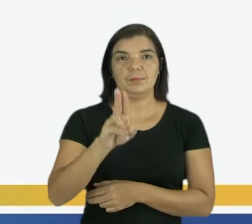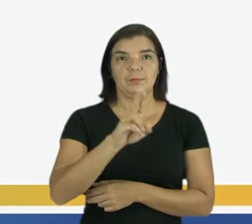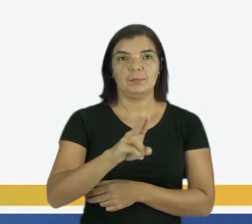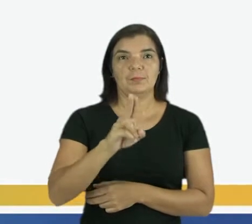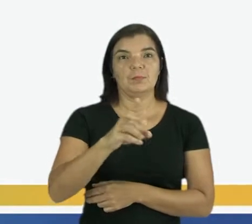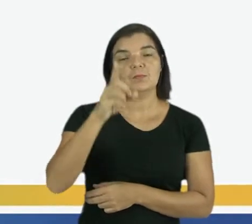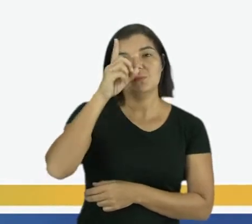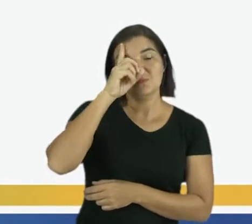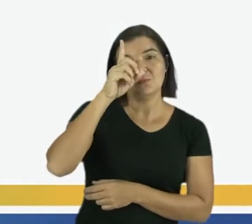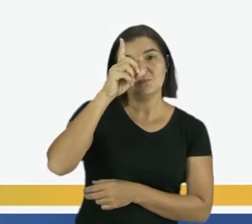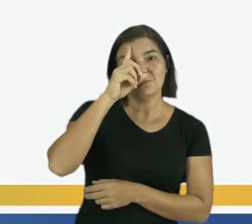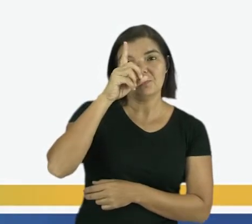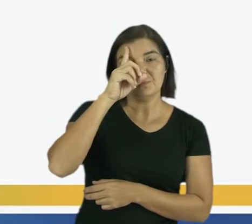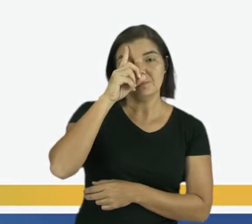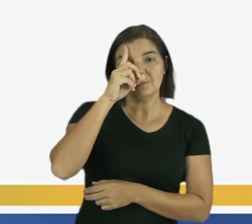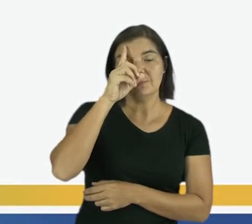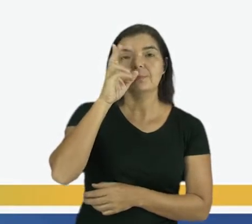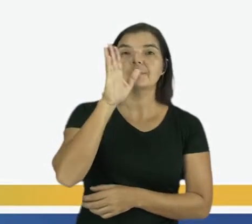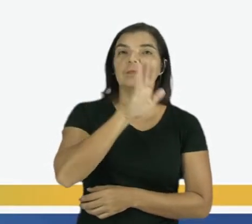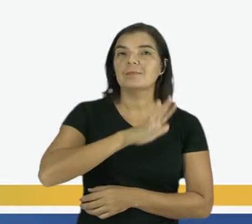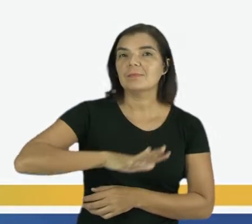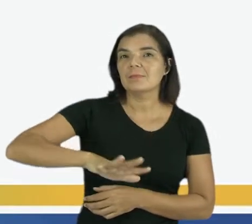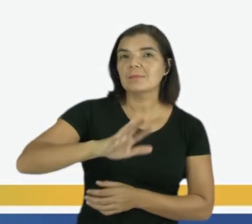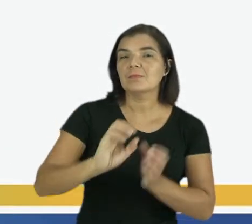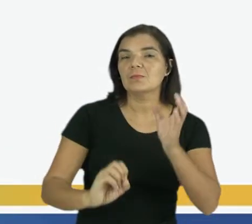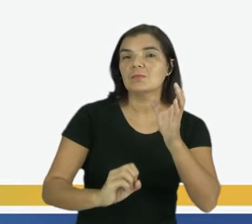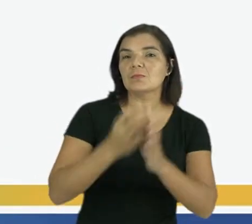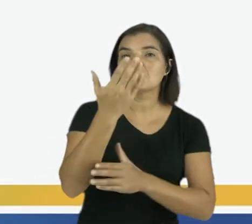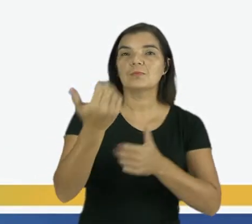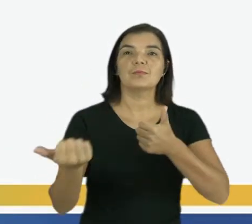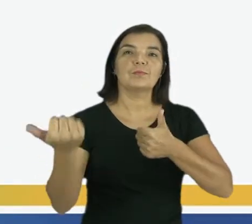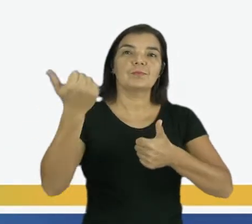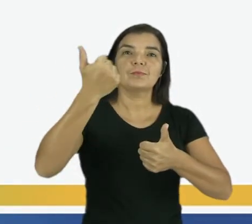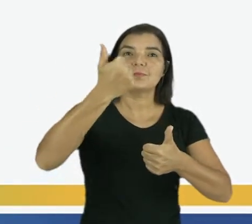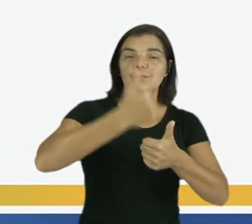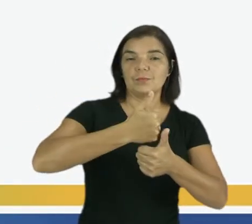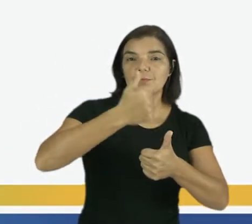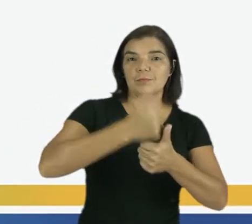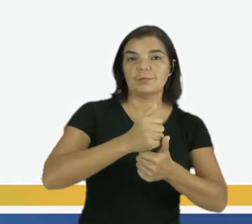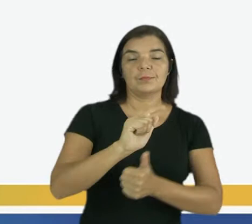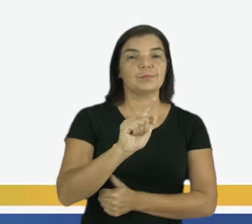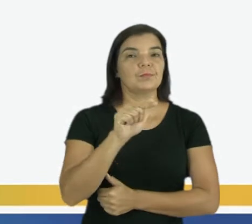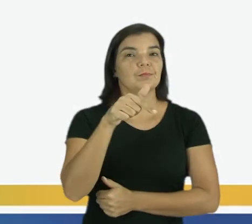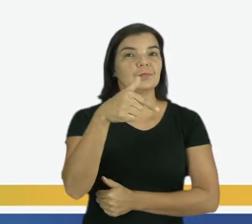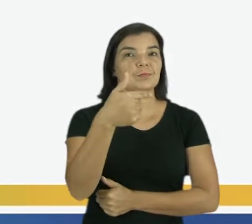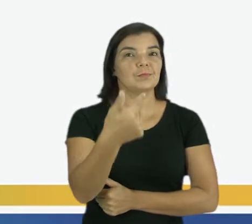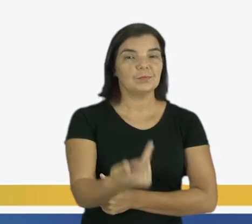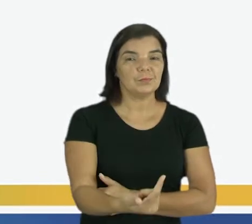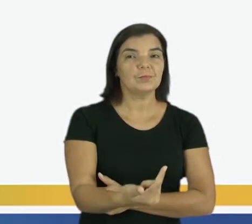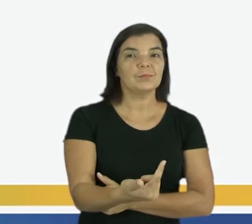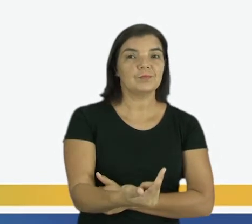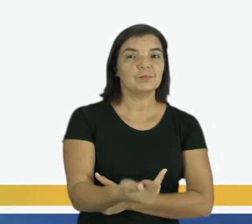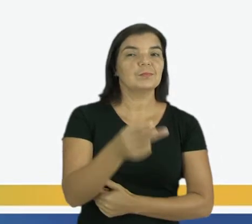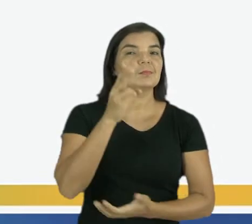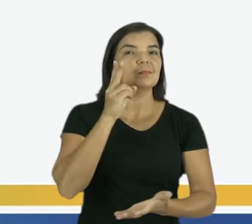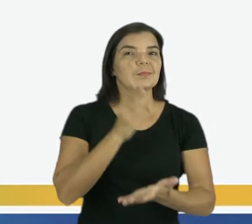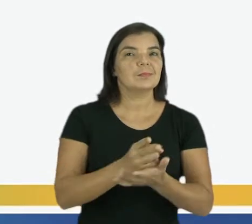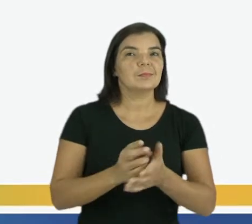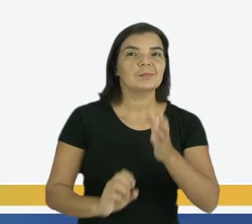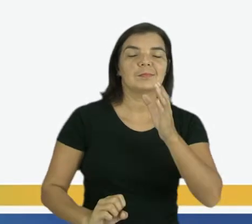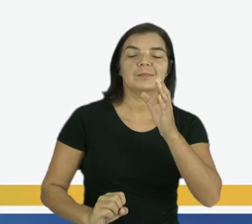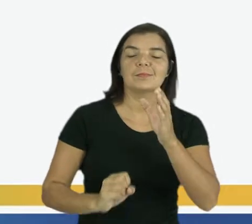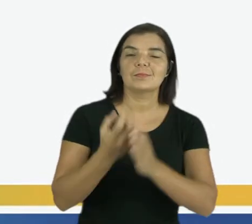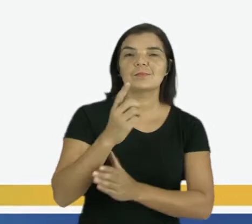utilizamos no nosso dia a dia, geralmente surgiram em substituição a outros